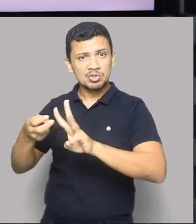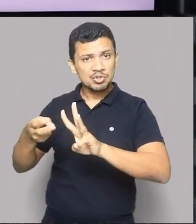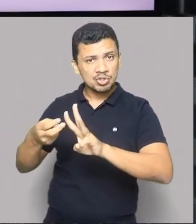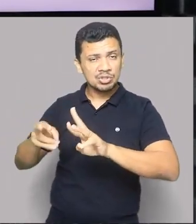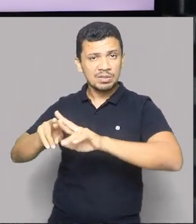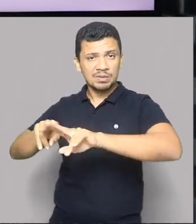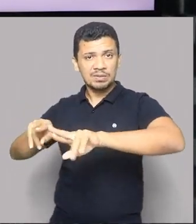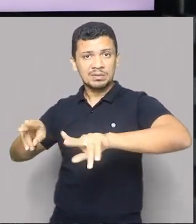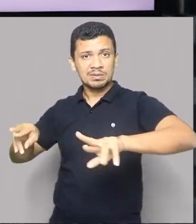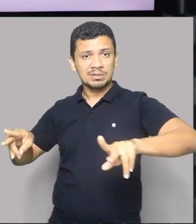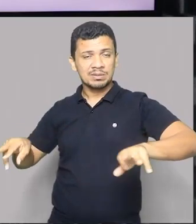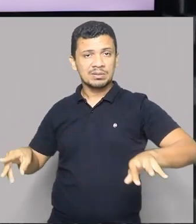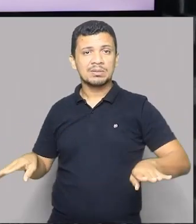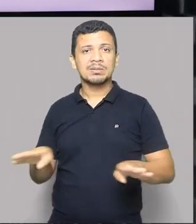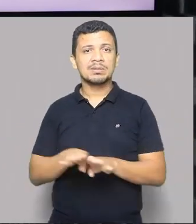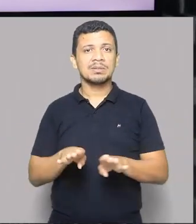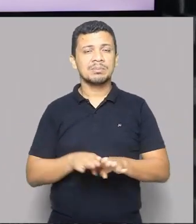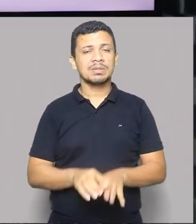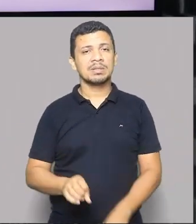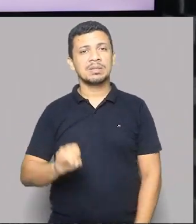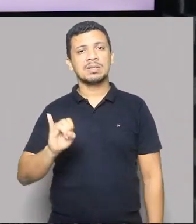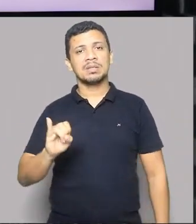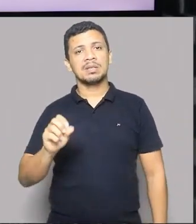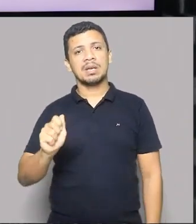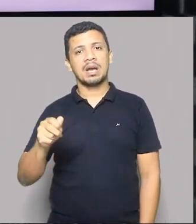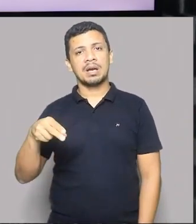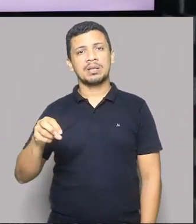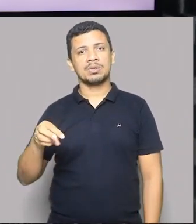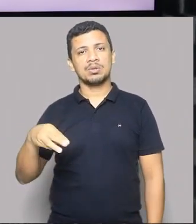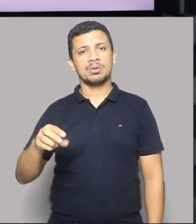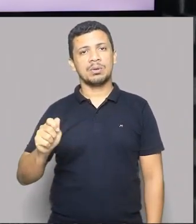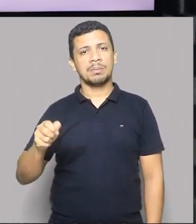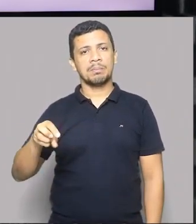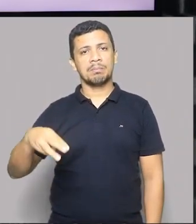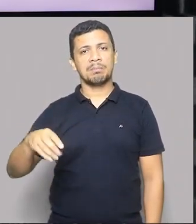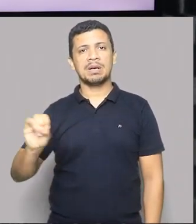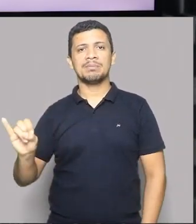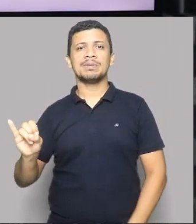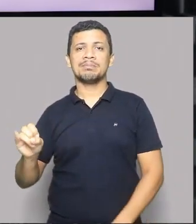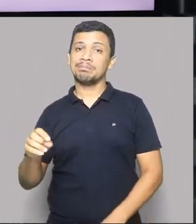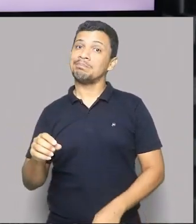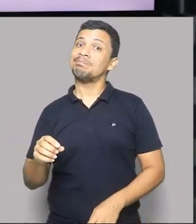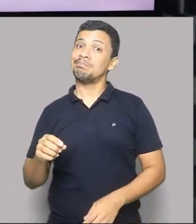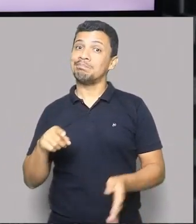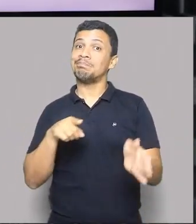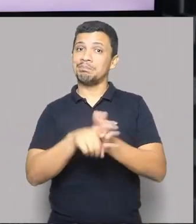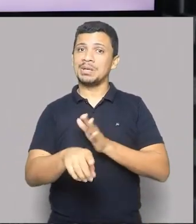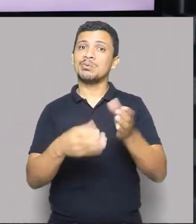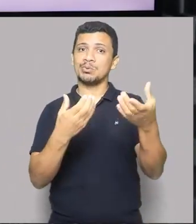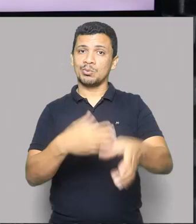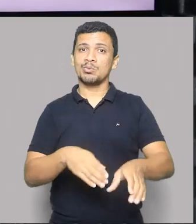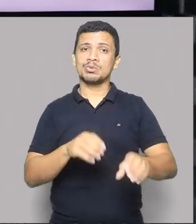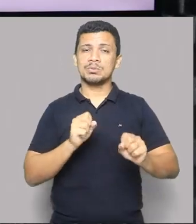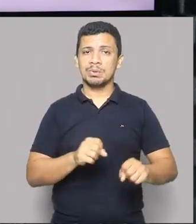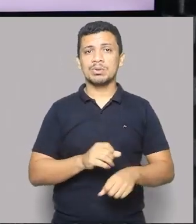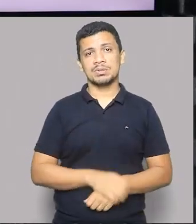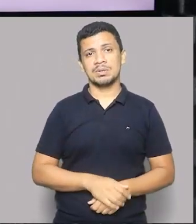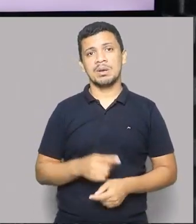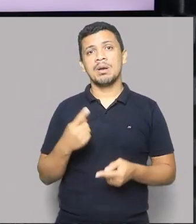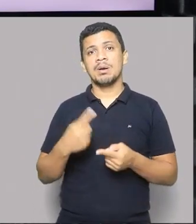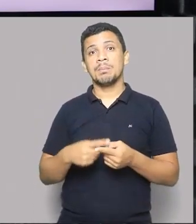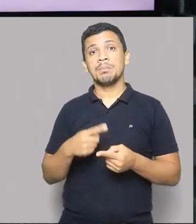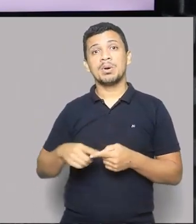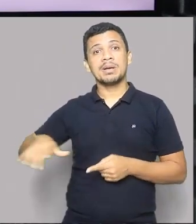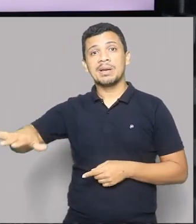dentre elas, a Yanomami, beleza? Que pode vir no concurso, né? Devido a essa região ter